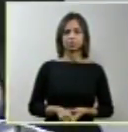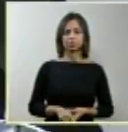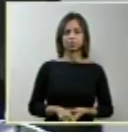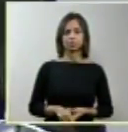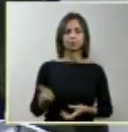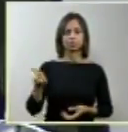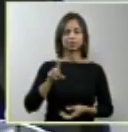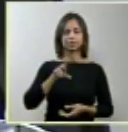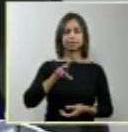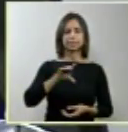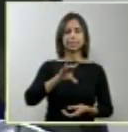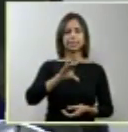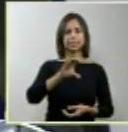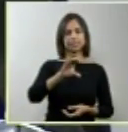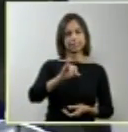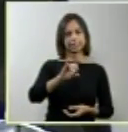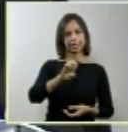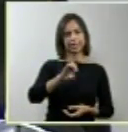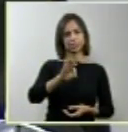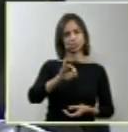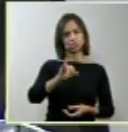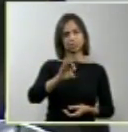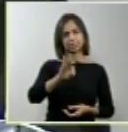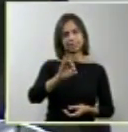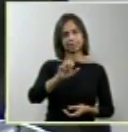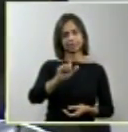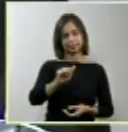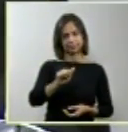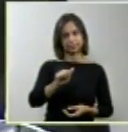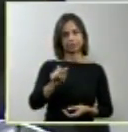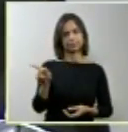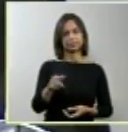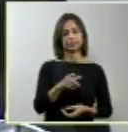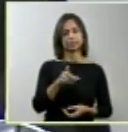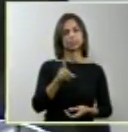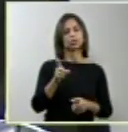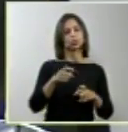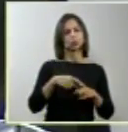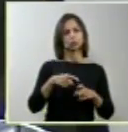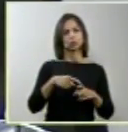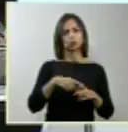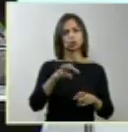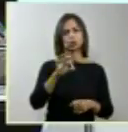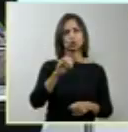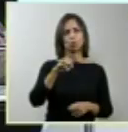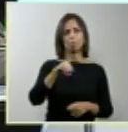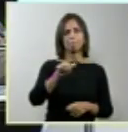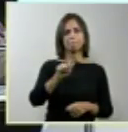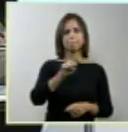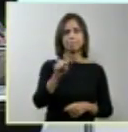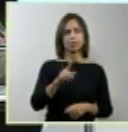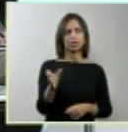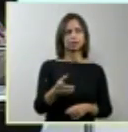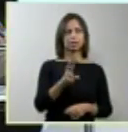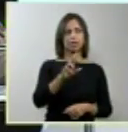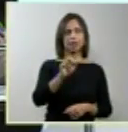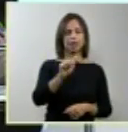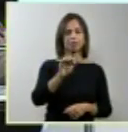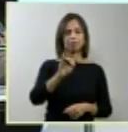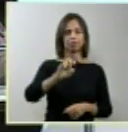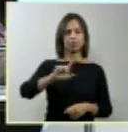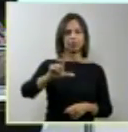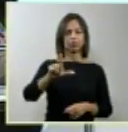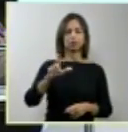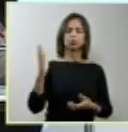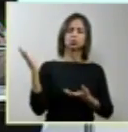cientista, doutor Tomás Rafael Golop, que trouxe